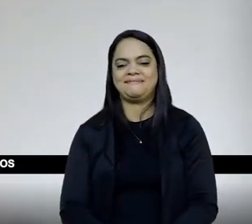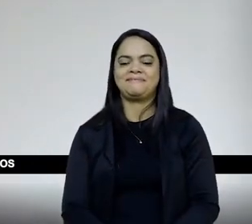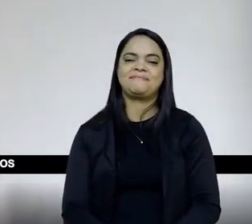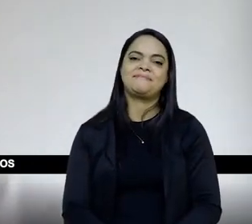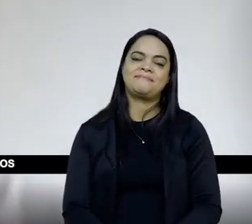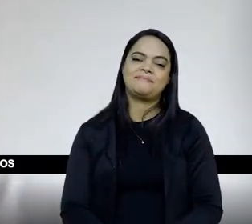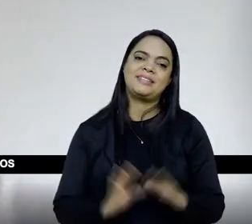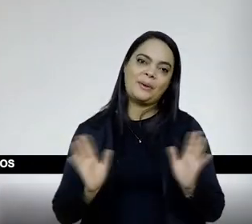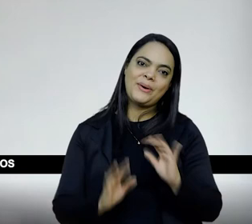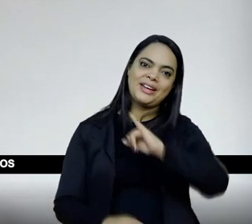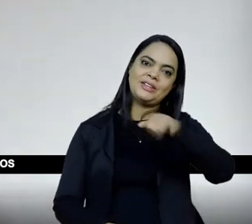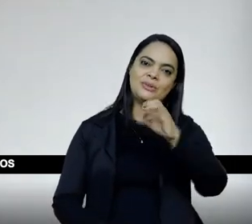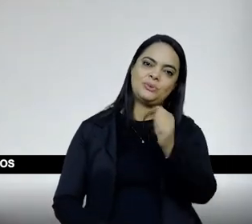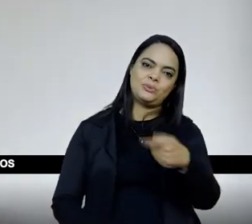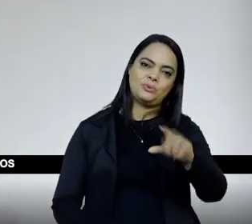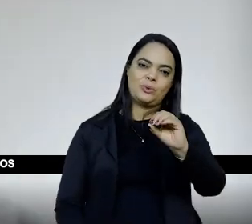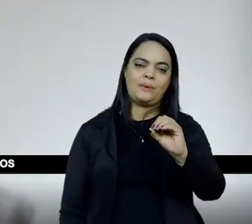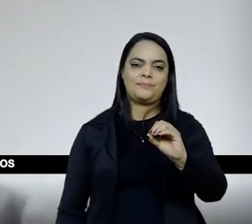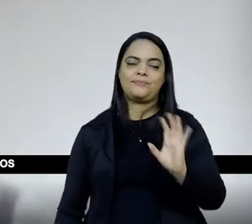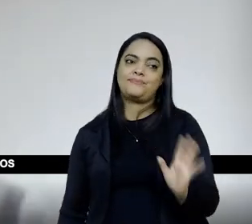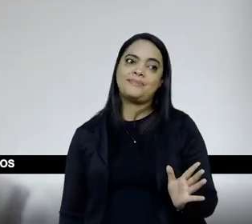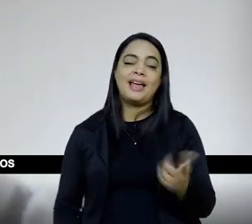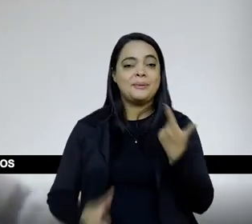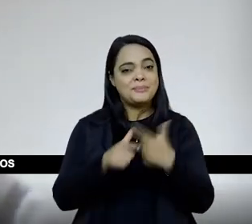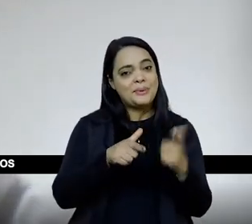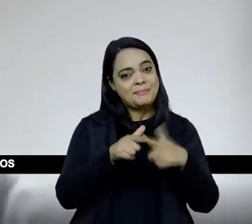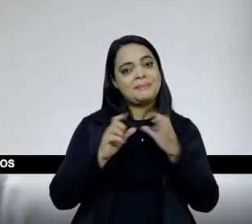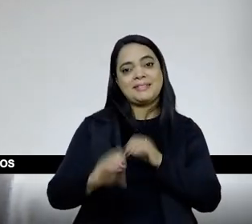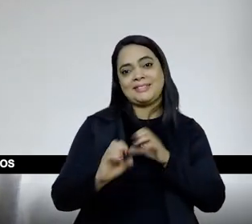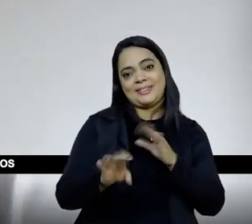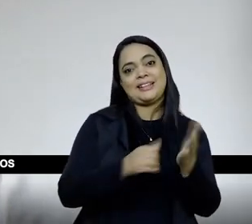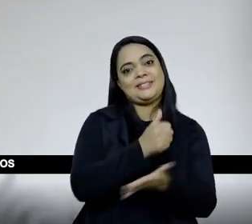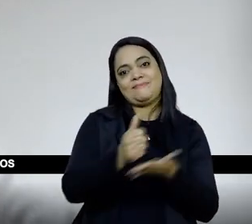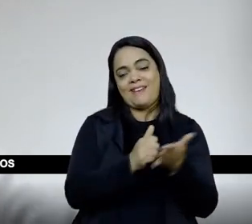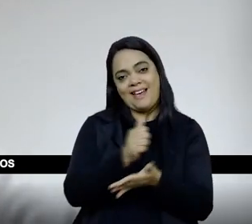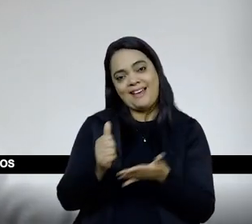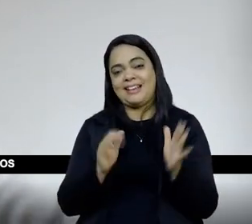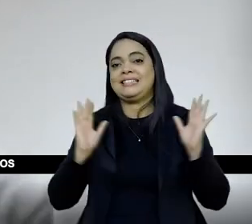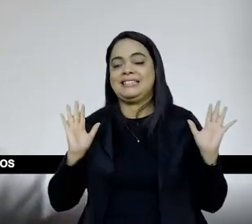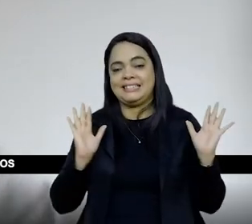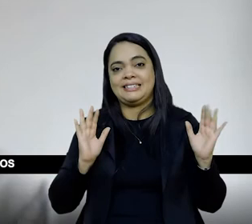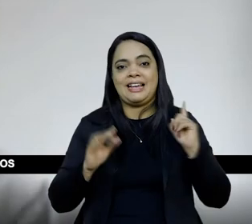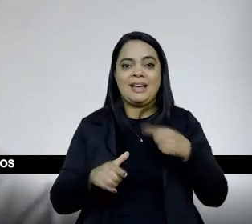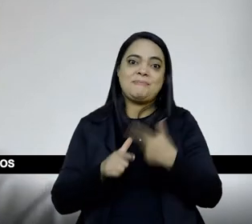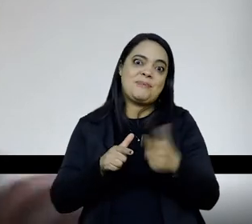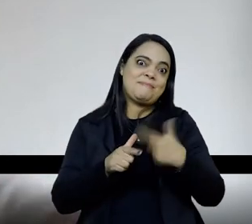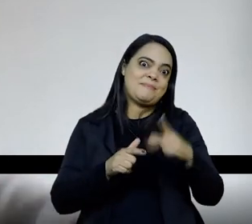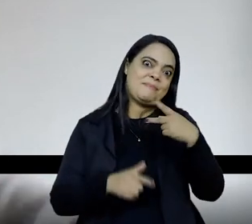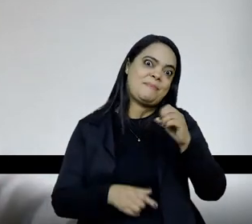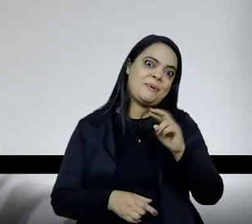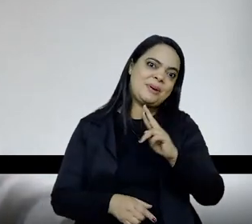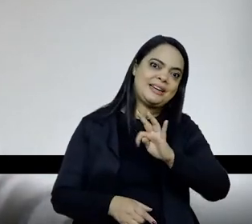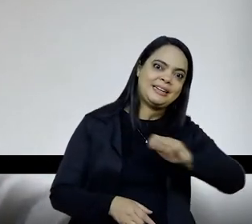Oi, João, esse é um problema da educação básica, né, importante, é um problema do portal, né, ou seja, como comunicar com